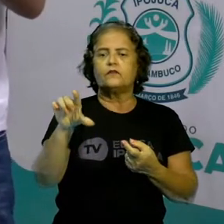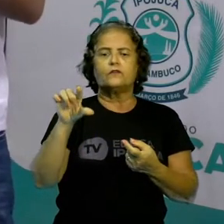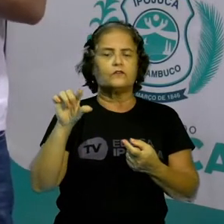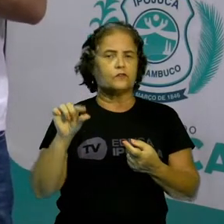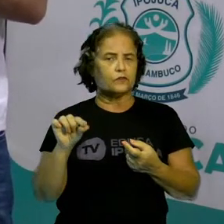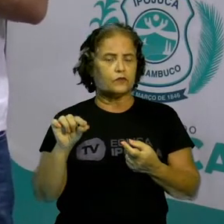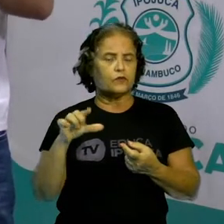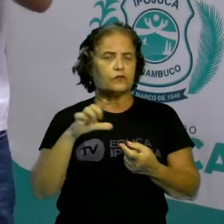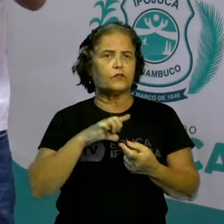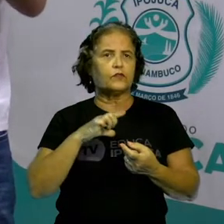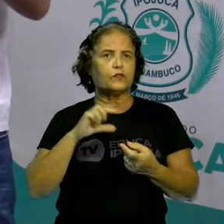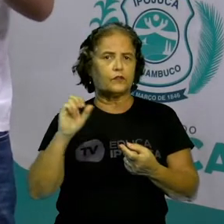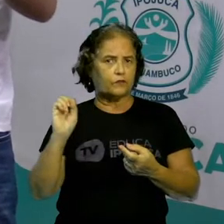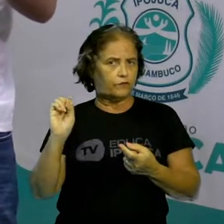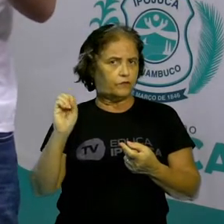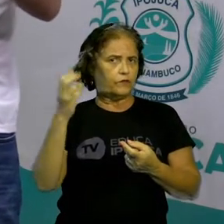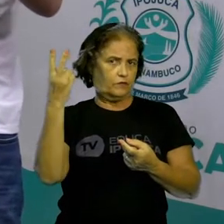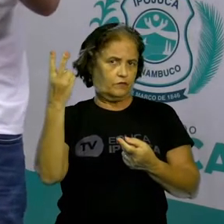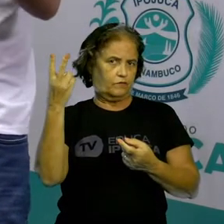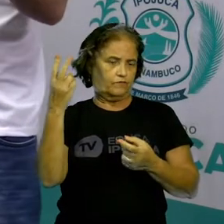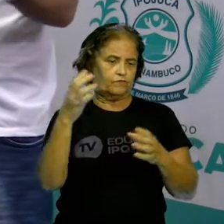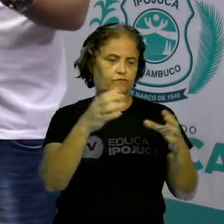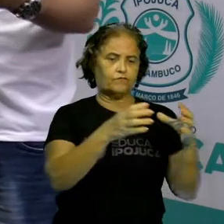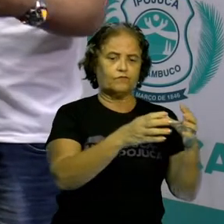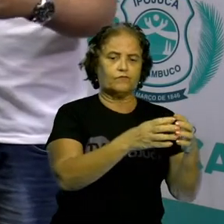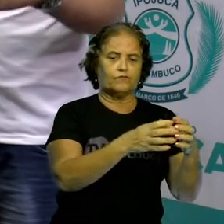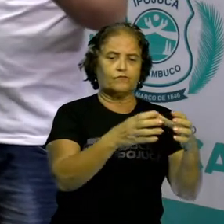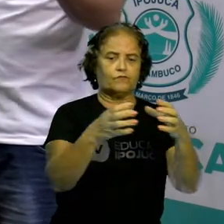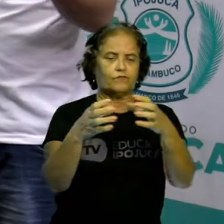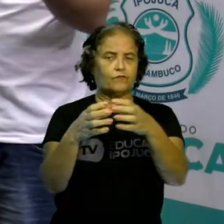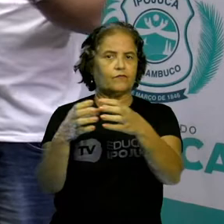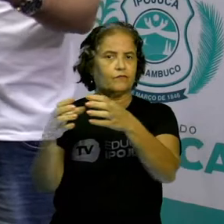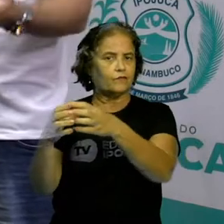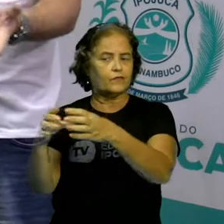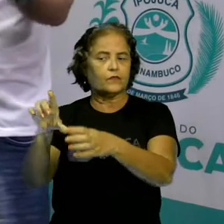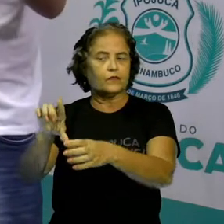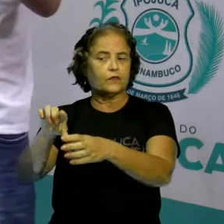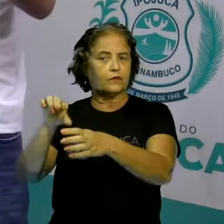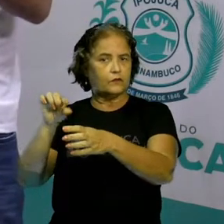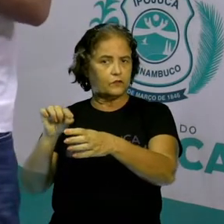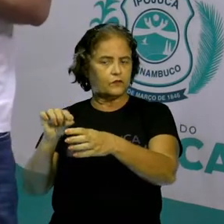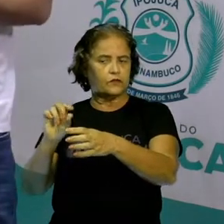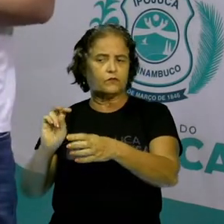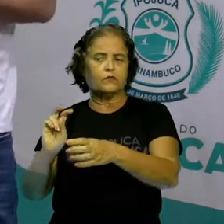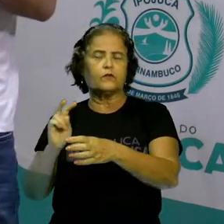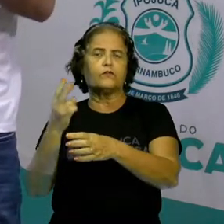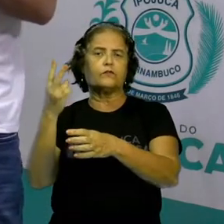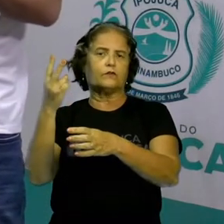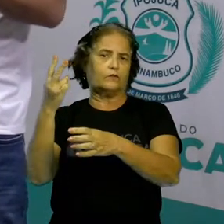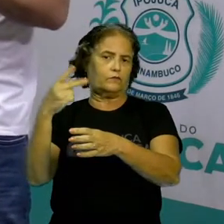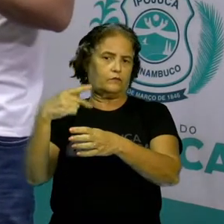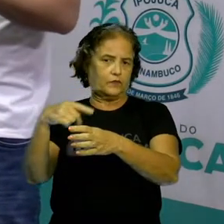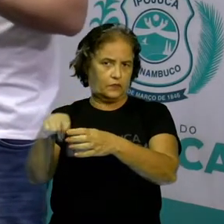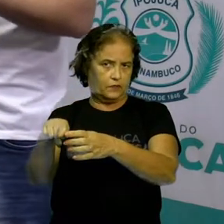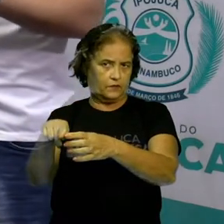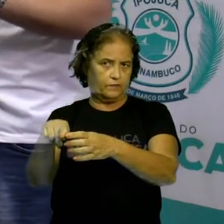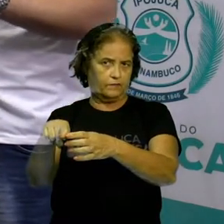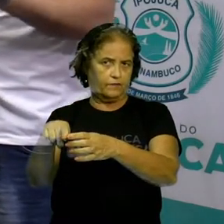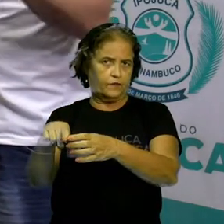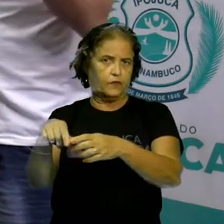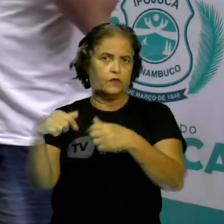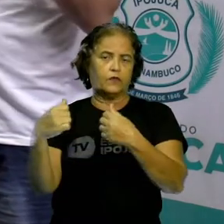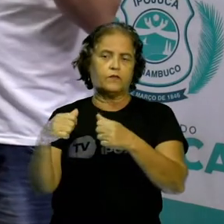para si. Então, cada povo decide o que tem valor histórico, tem valor cultural e o que deve ser preservado.